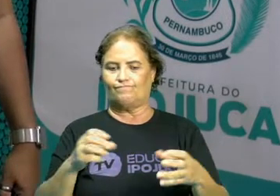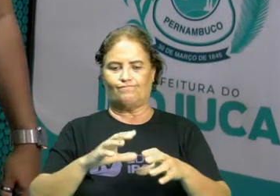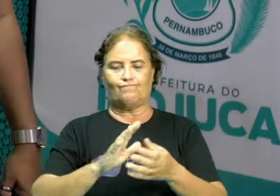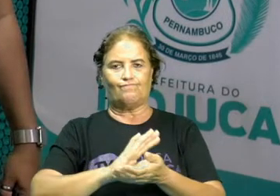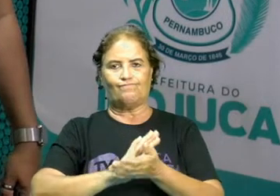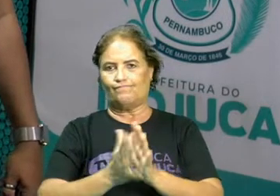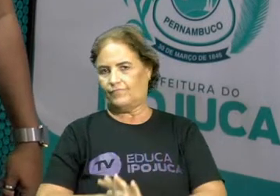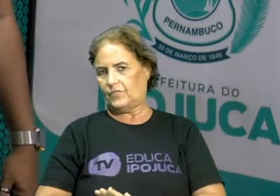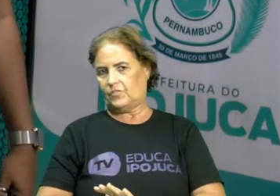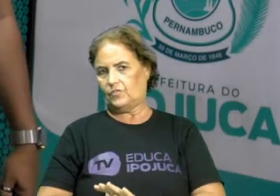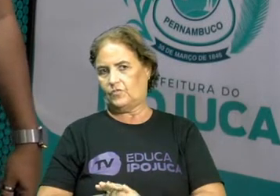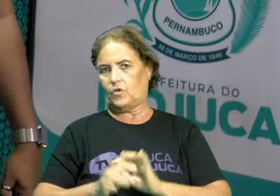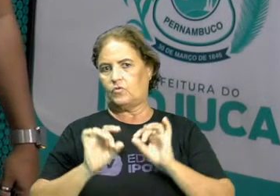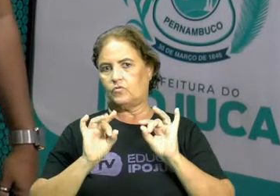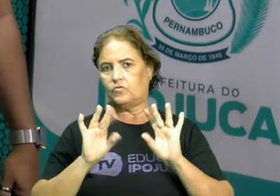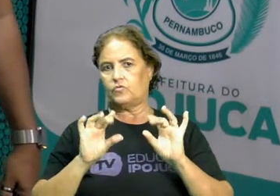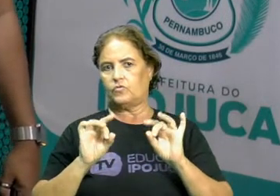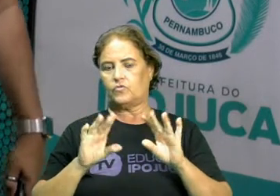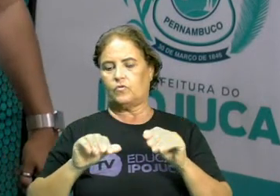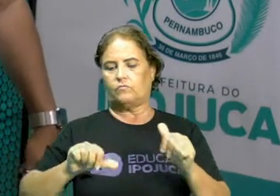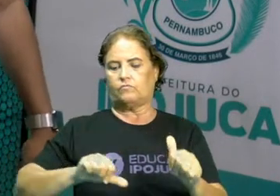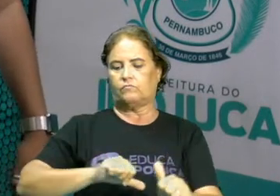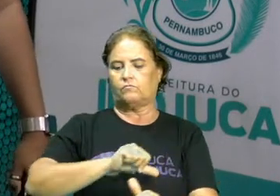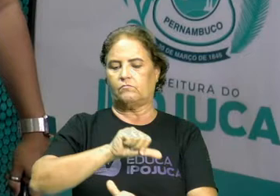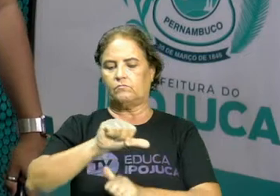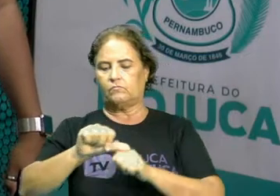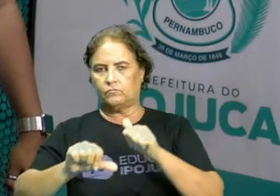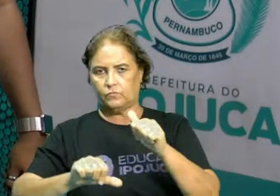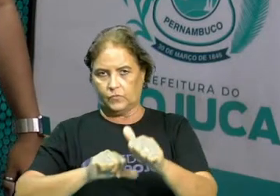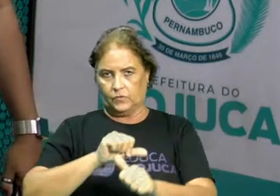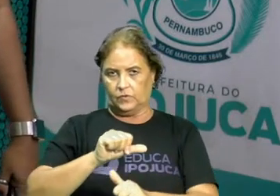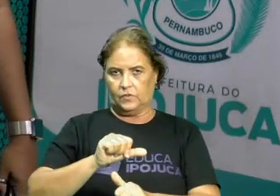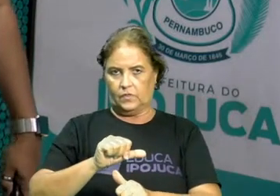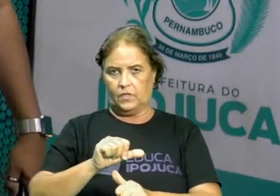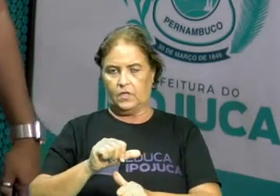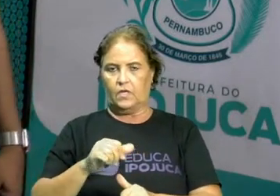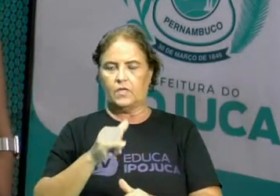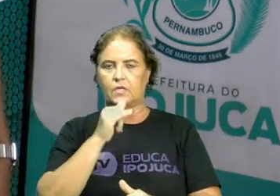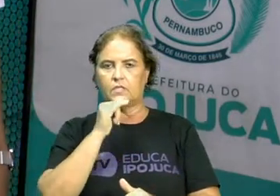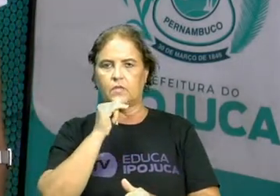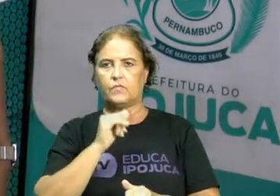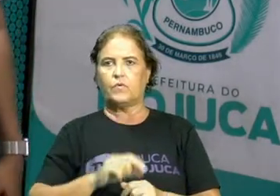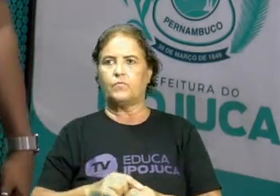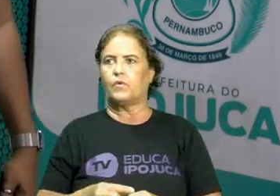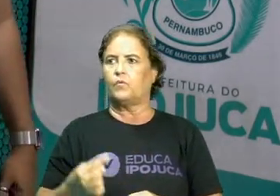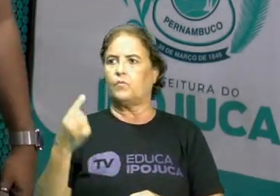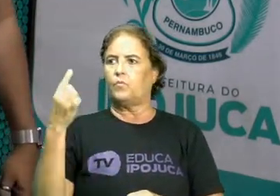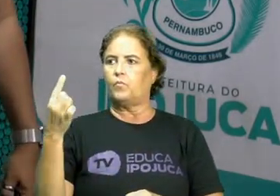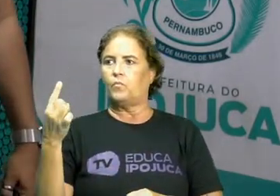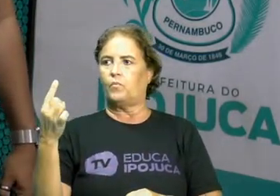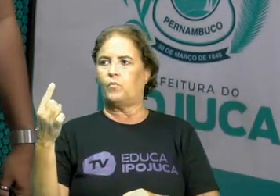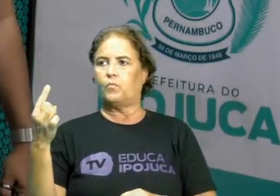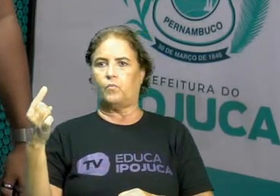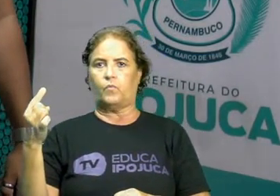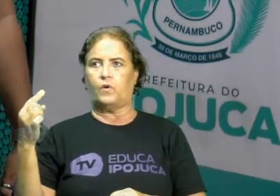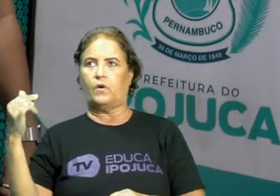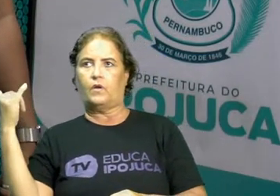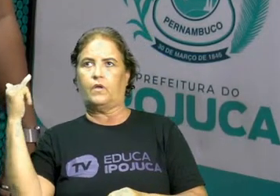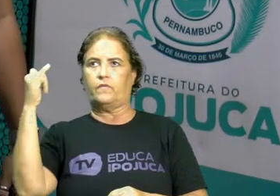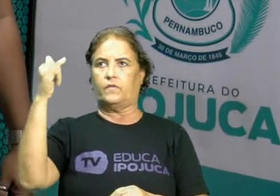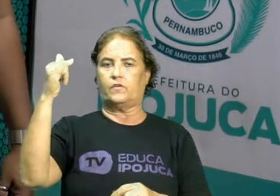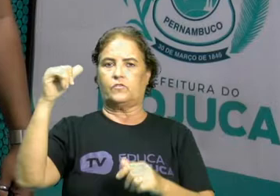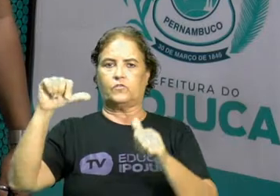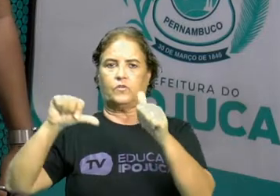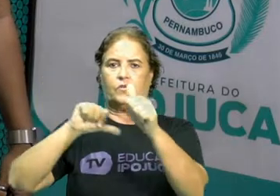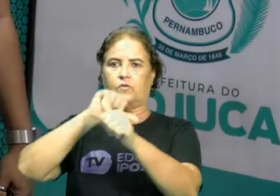só consigo transformar. Ou seja, eu pego um tipo de energia e vou transformar em outro tipo. Que é